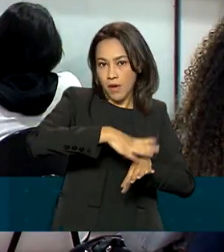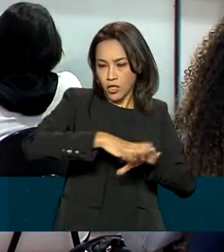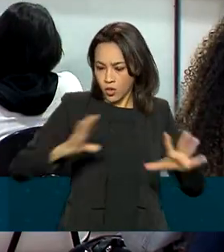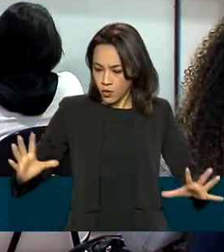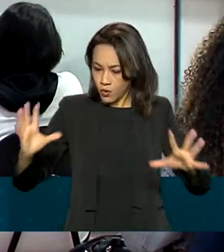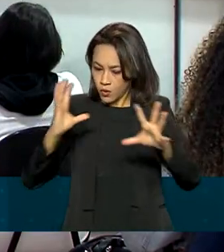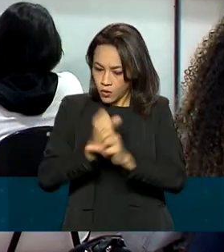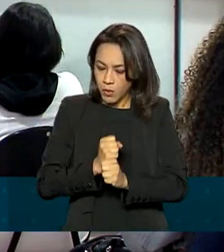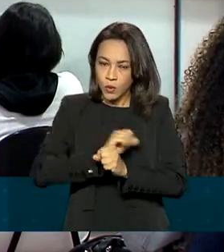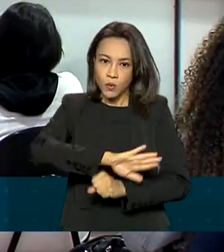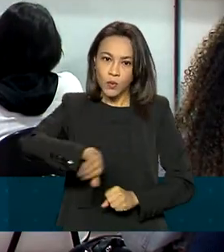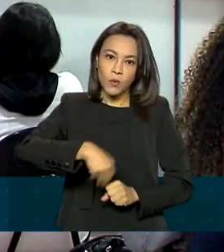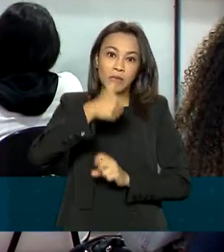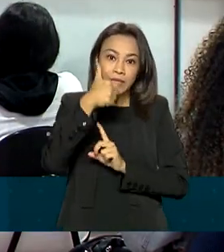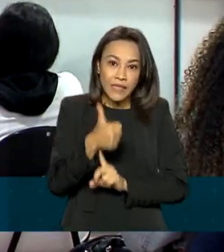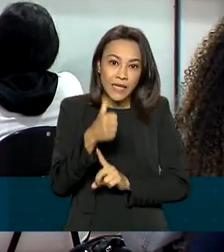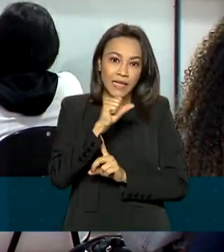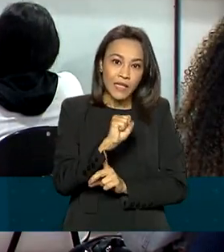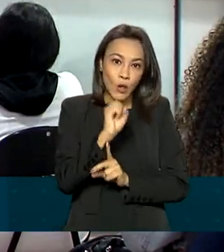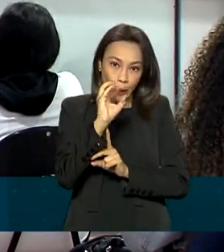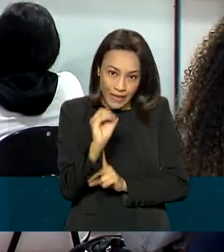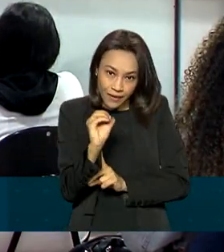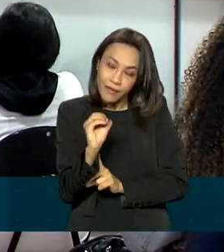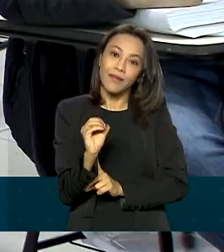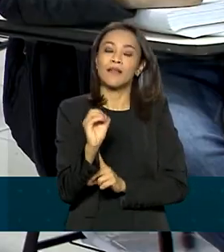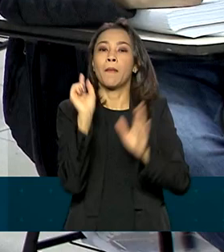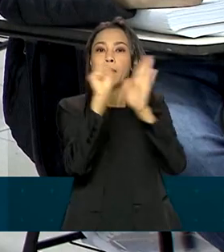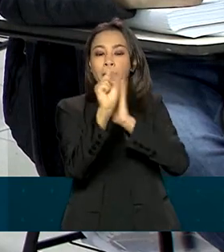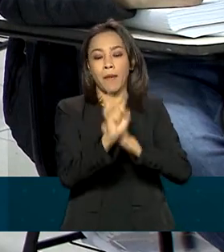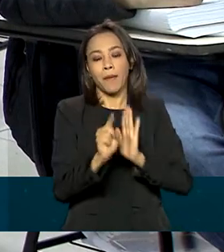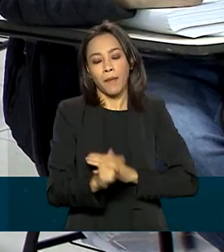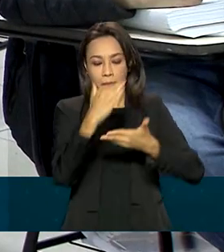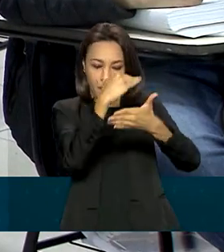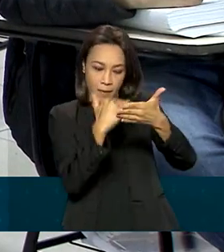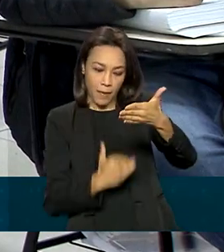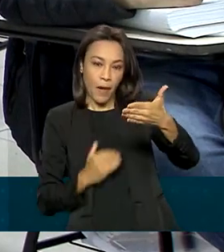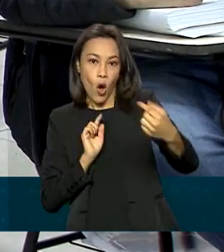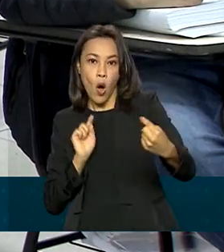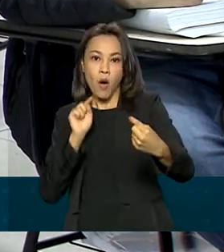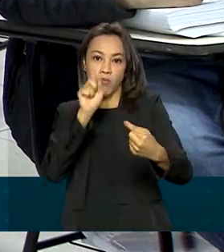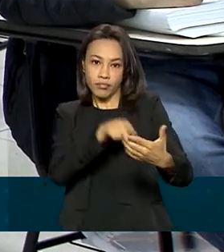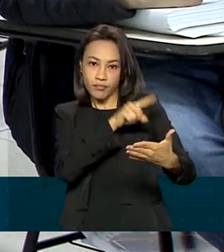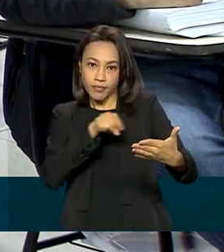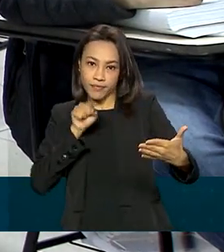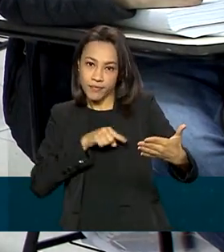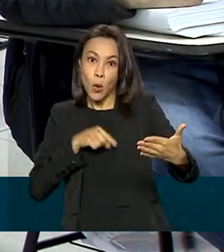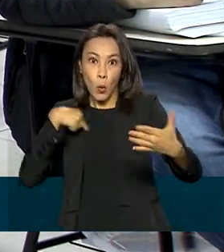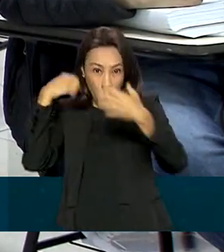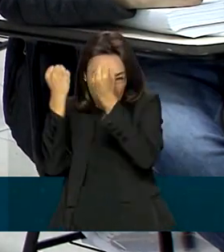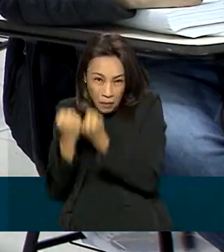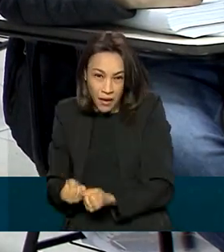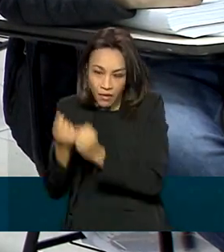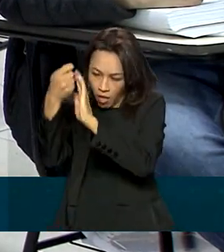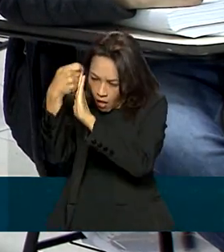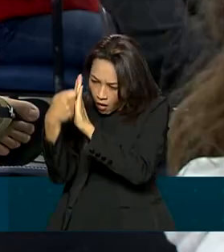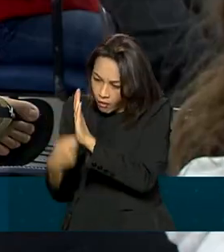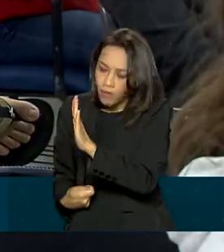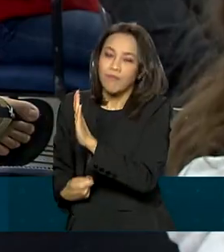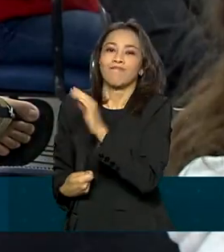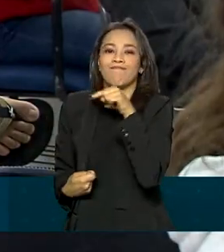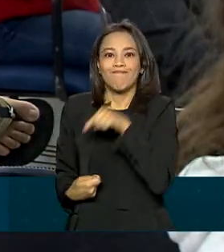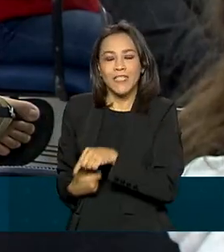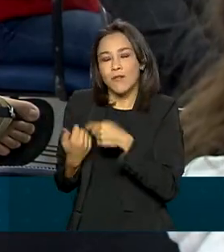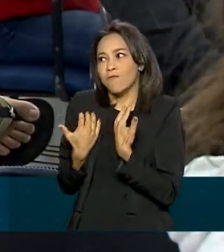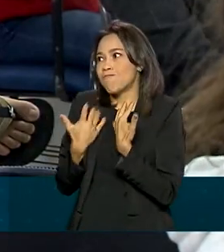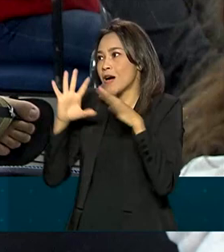todo somam 180 questões objetivas. O maior peso do Enem é a redação e é também o